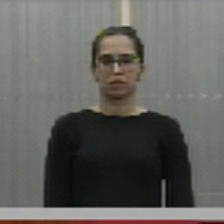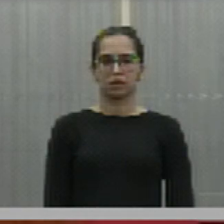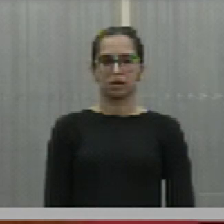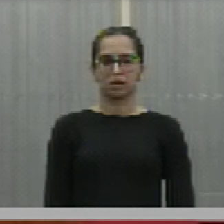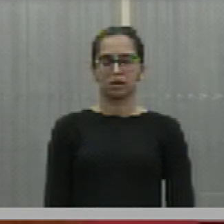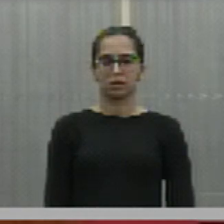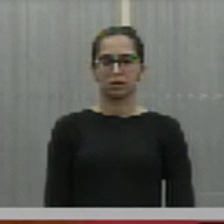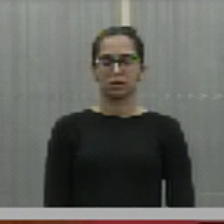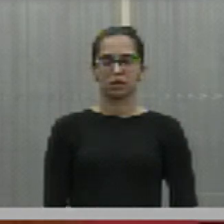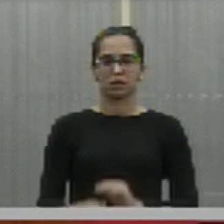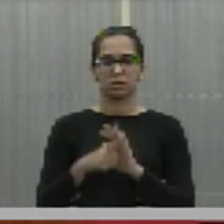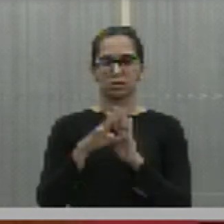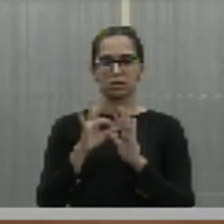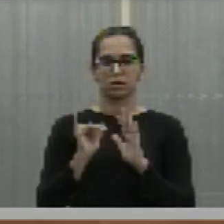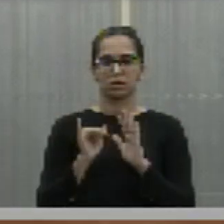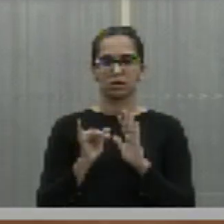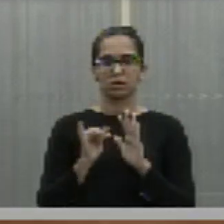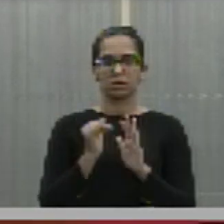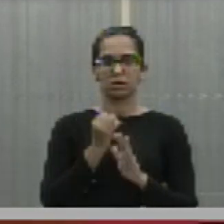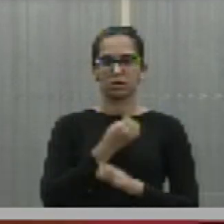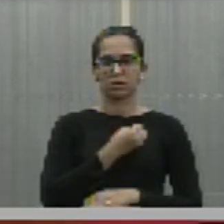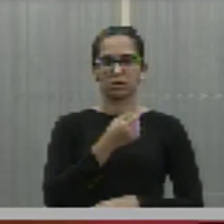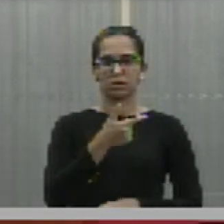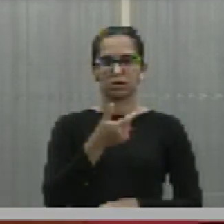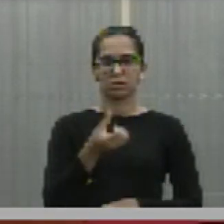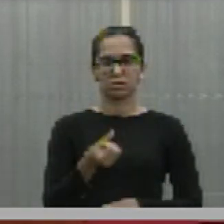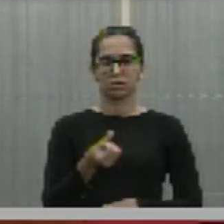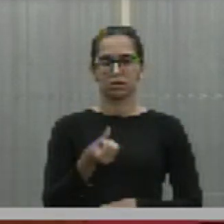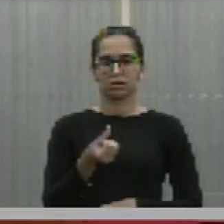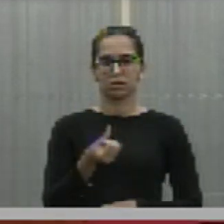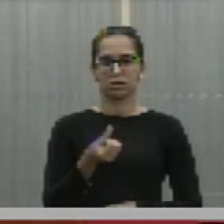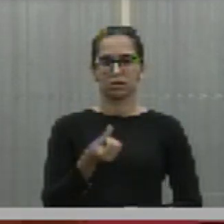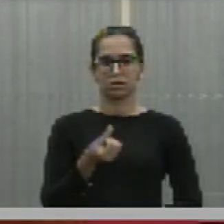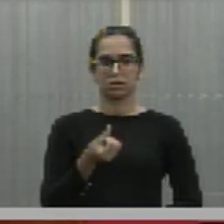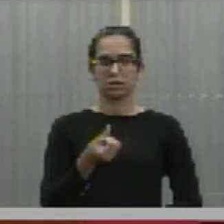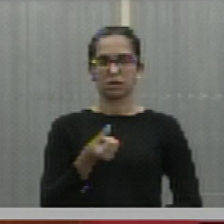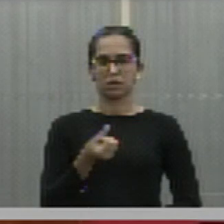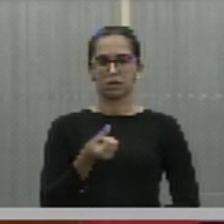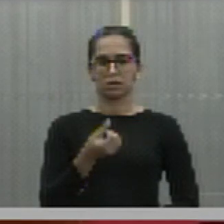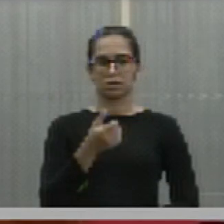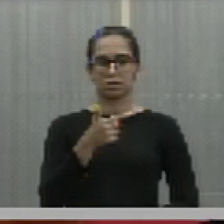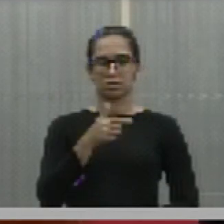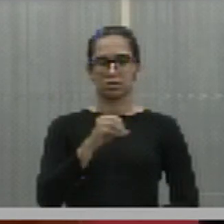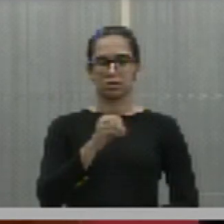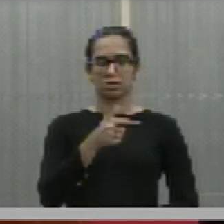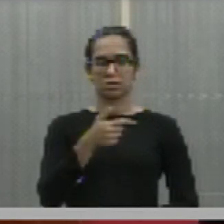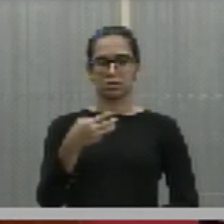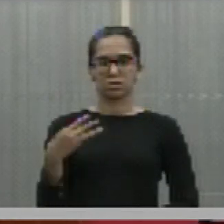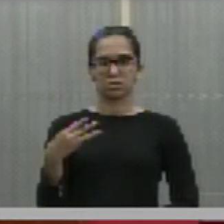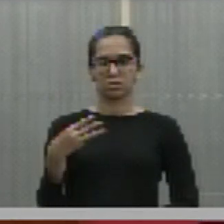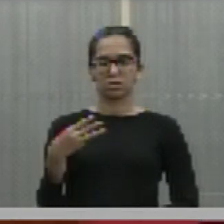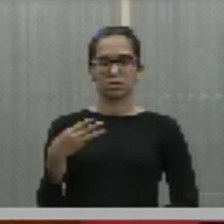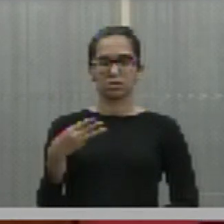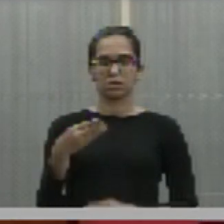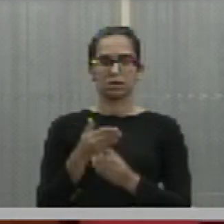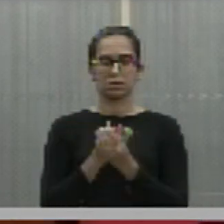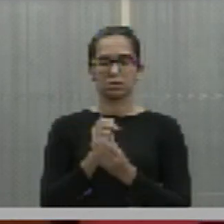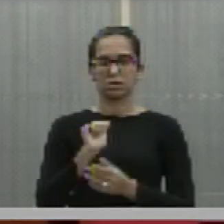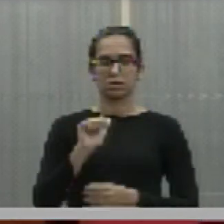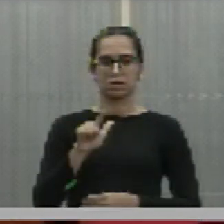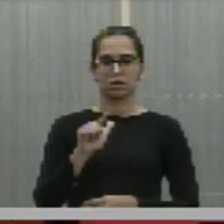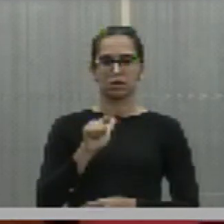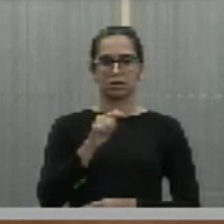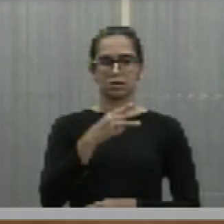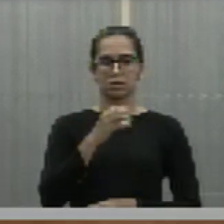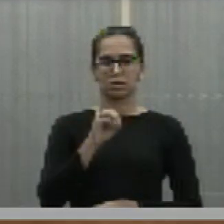Projeto de lei ordinária nº 26, de 2023. Processo AL 30